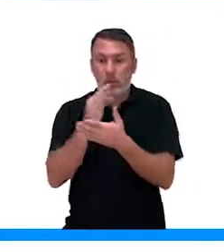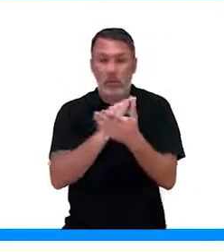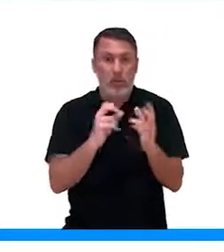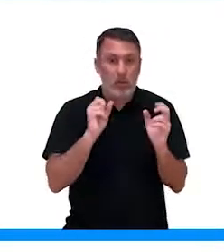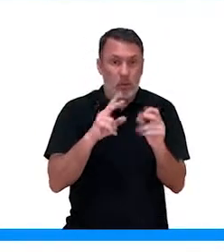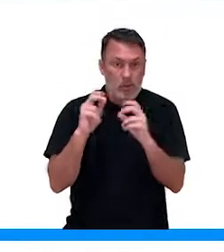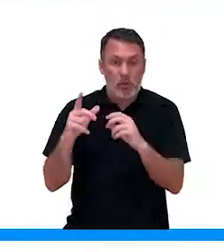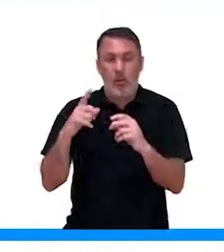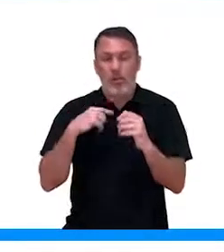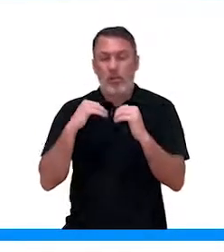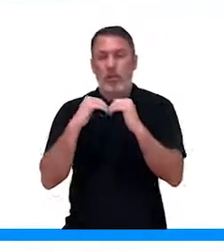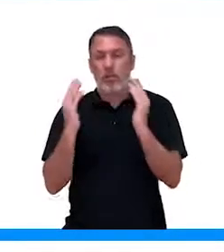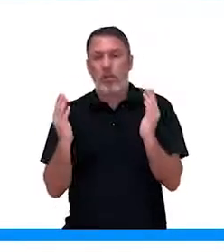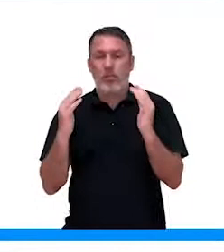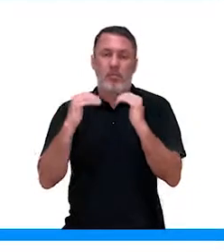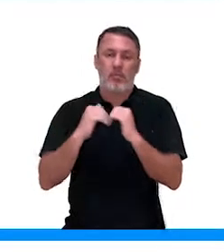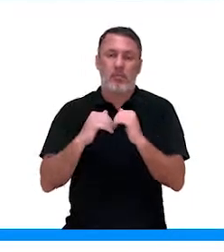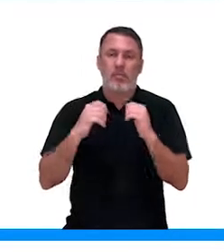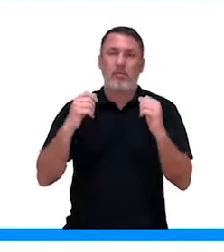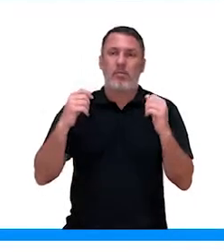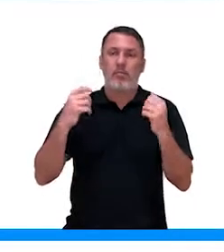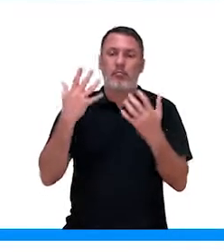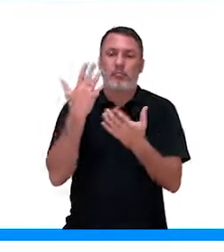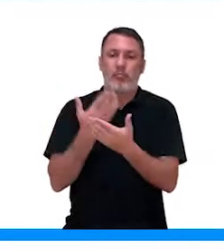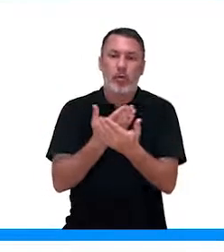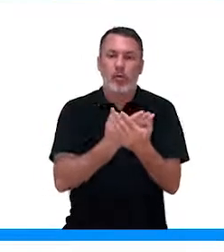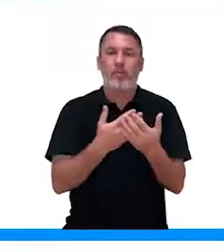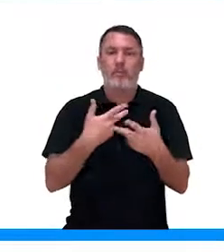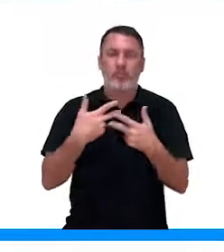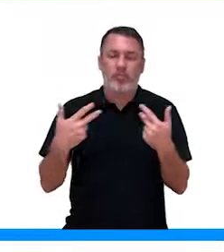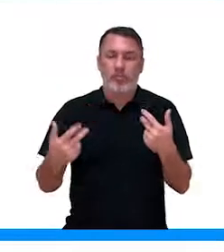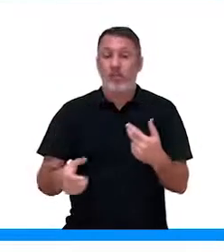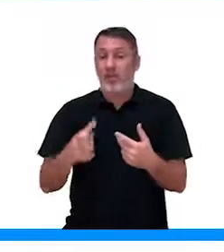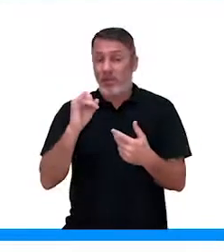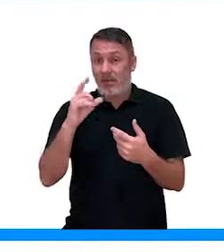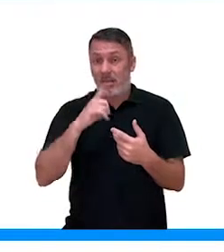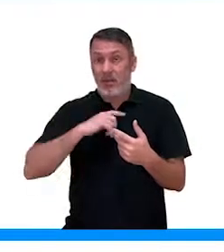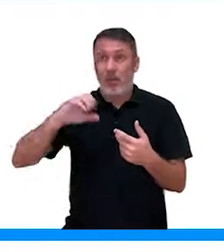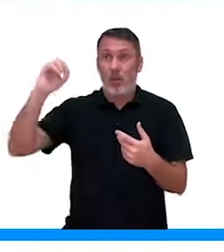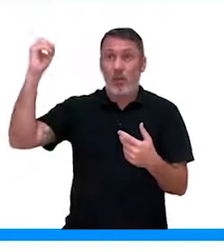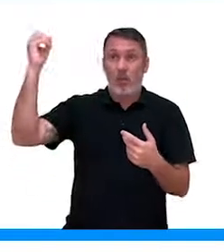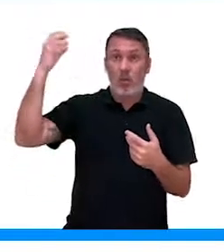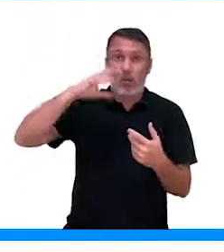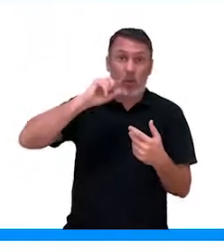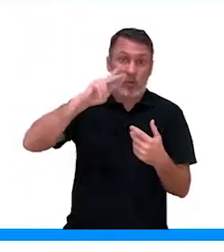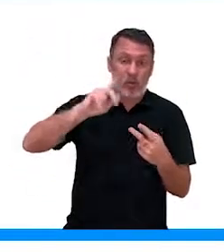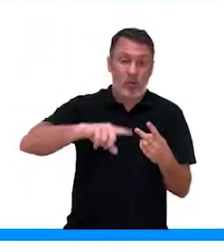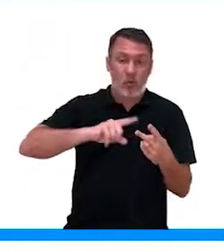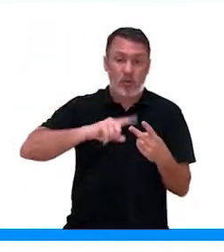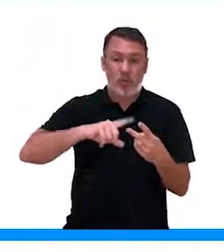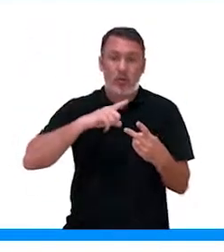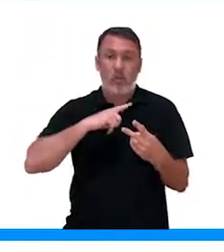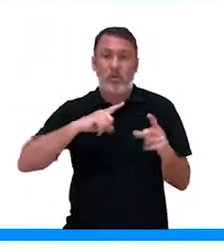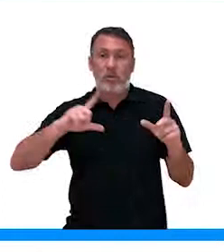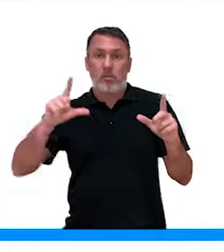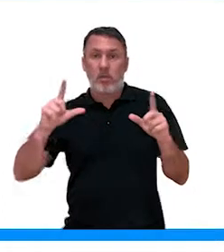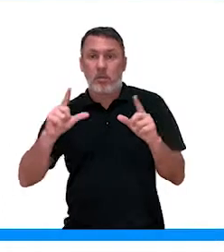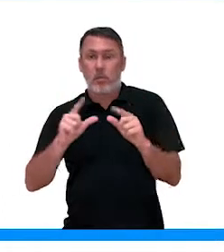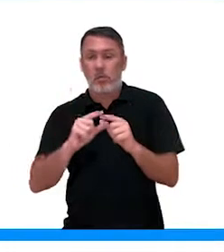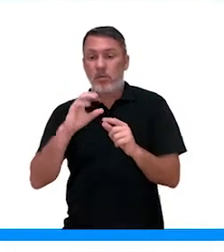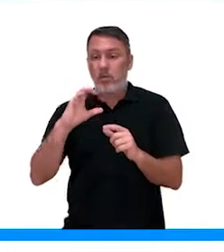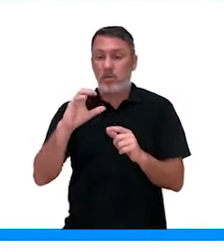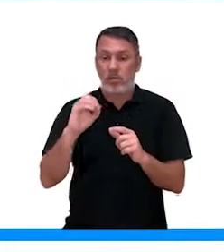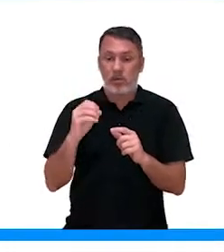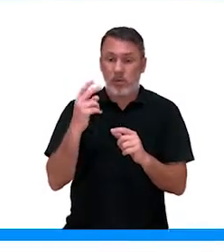túrgida, ele se abre e permite a transpiração de acontecer. Então, mesmo se tiver luz disponível e tiver baixa